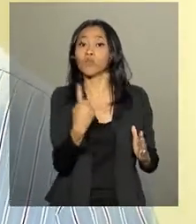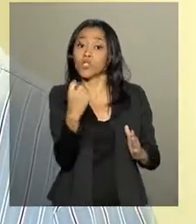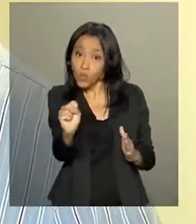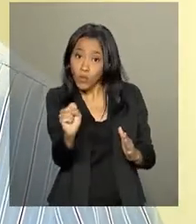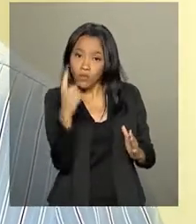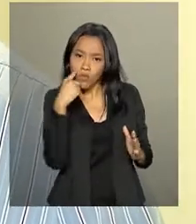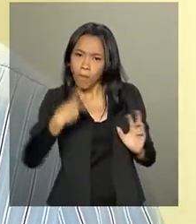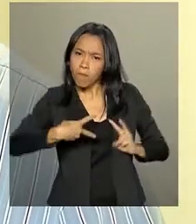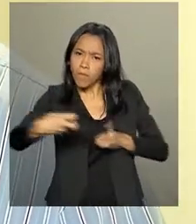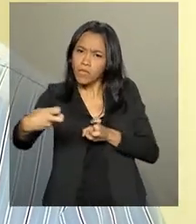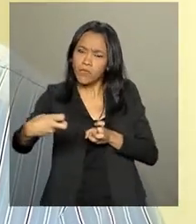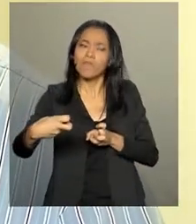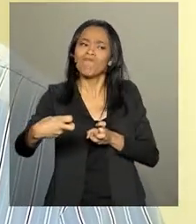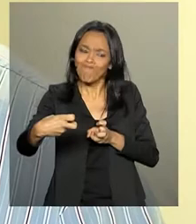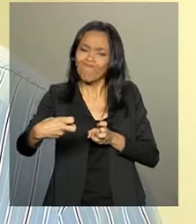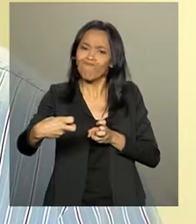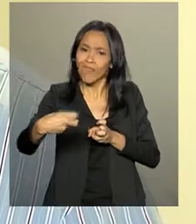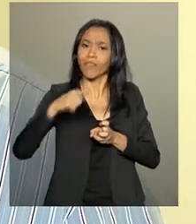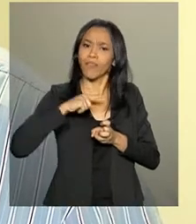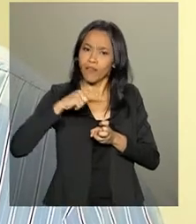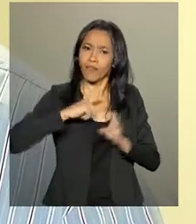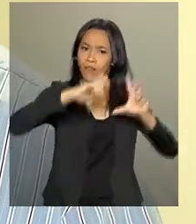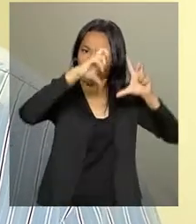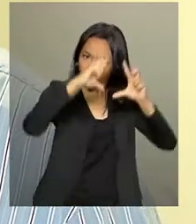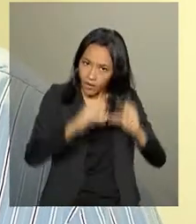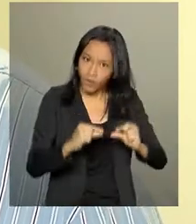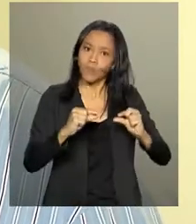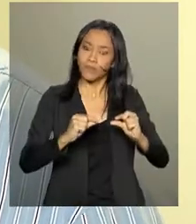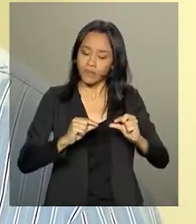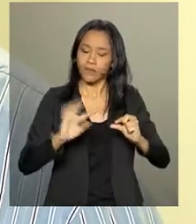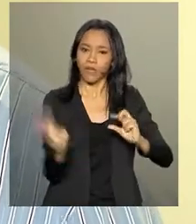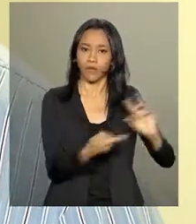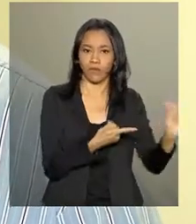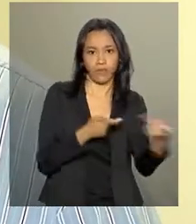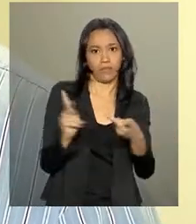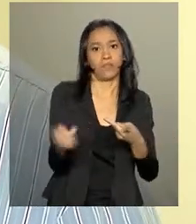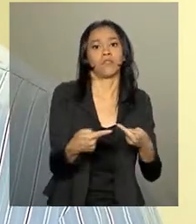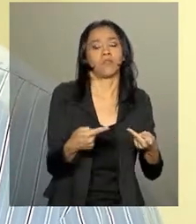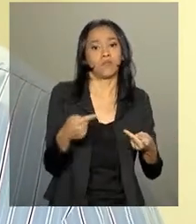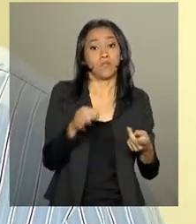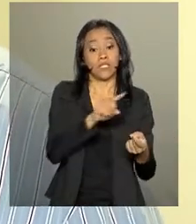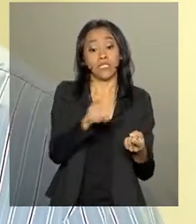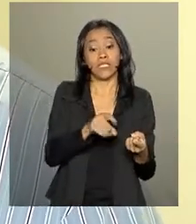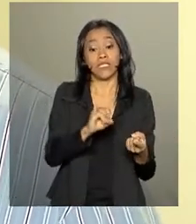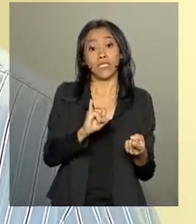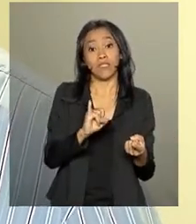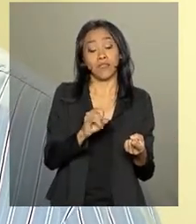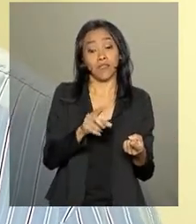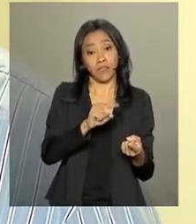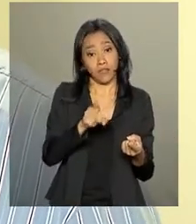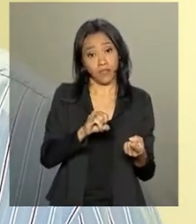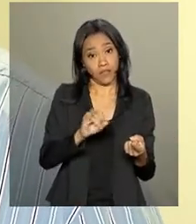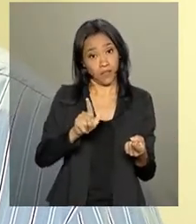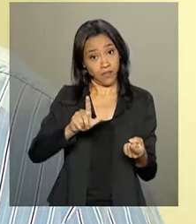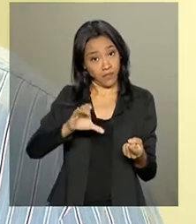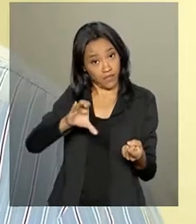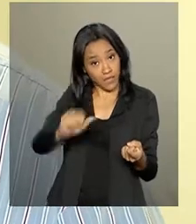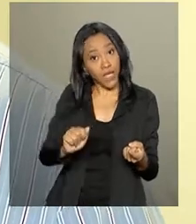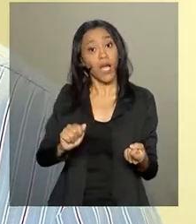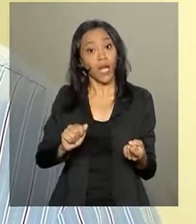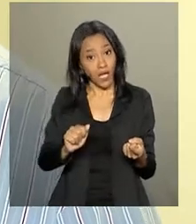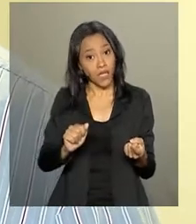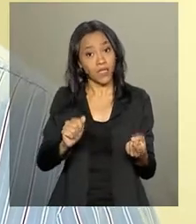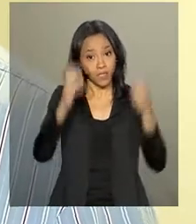perceber que houve uma redução do número de casos prováveis de zika vírus de mais de 55%,